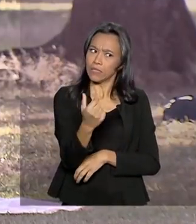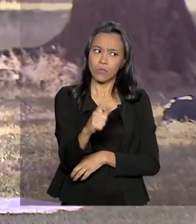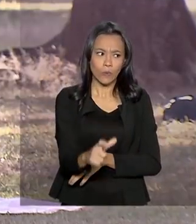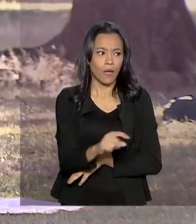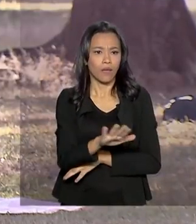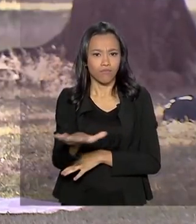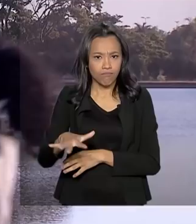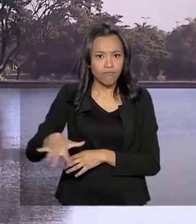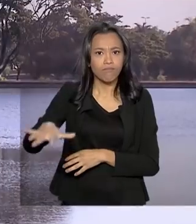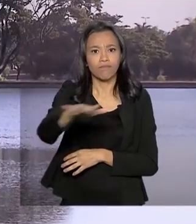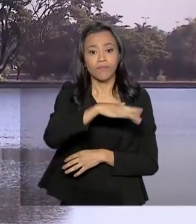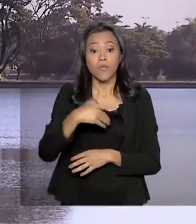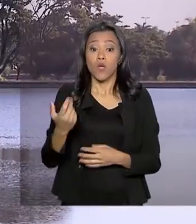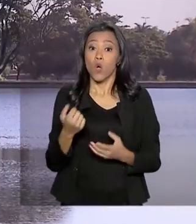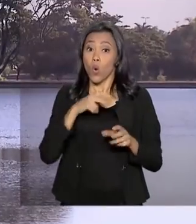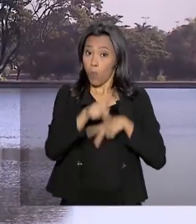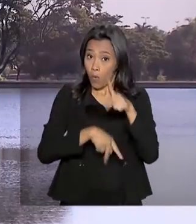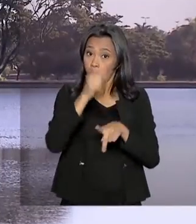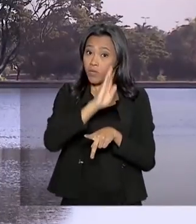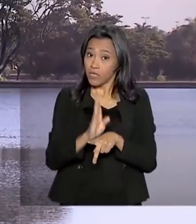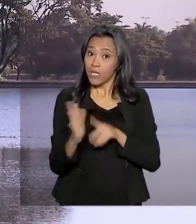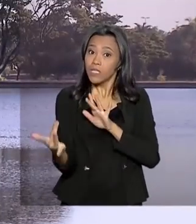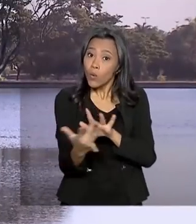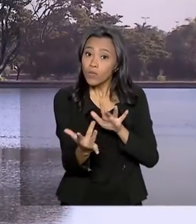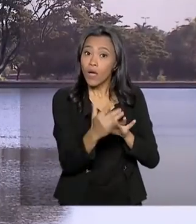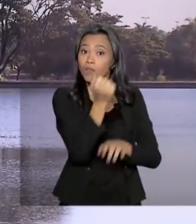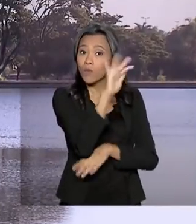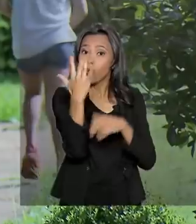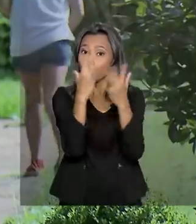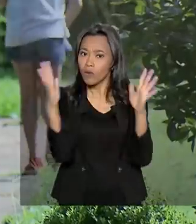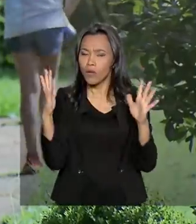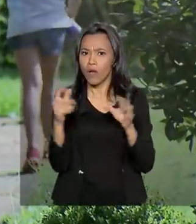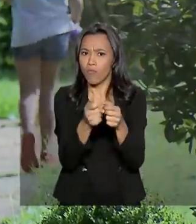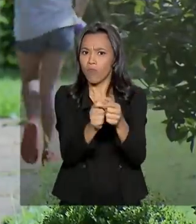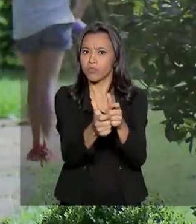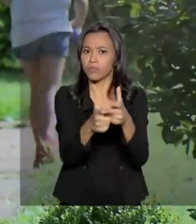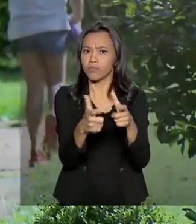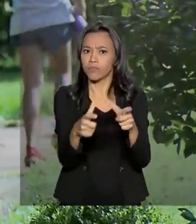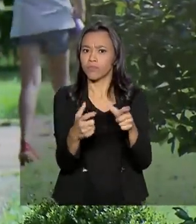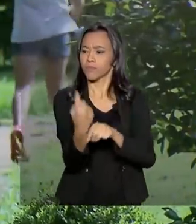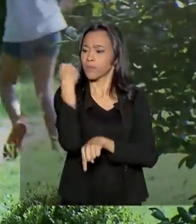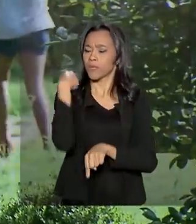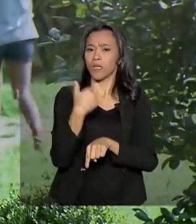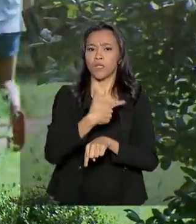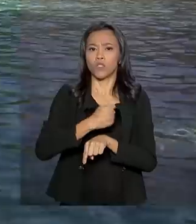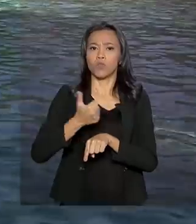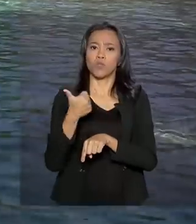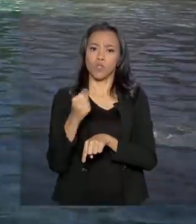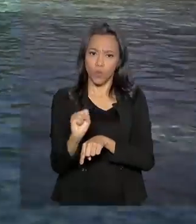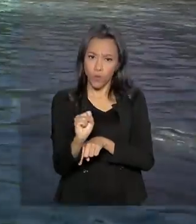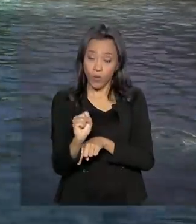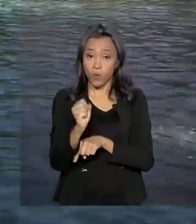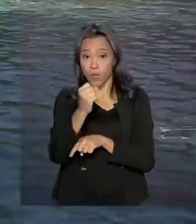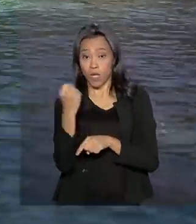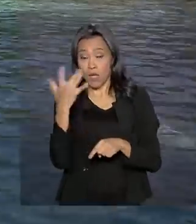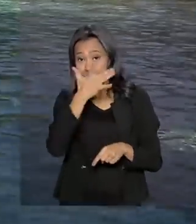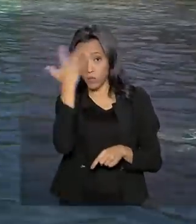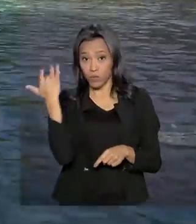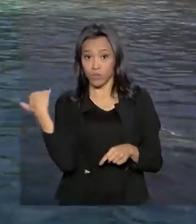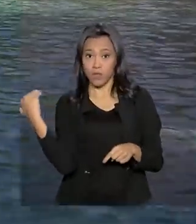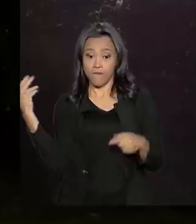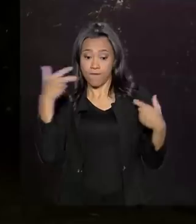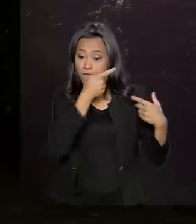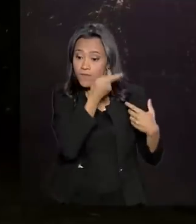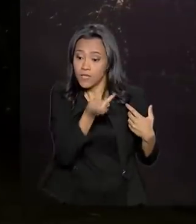conexão dos brasileiros com a natureza cresceu nos últimos anos. Em 2018, o número de visitantes nos parques